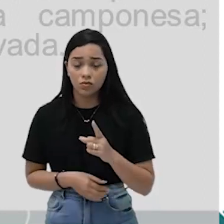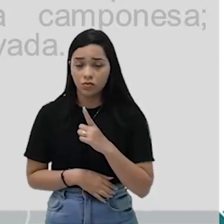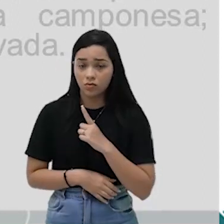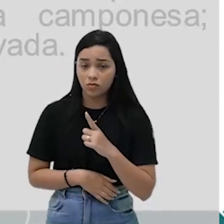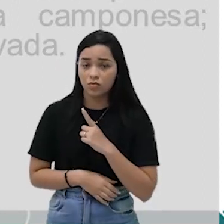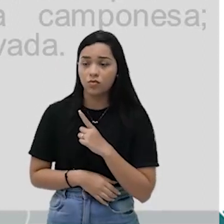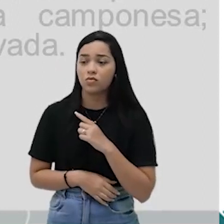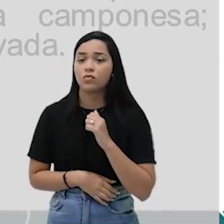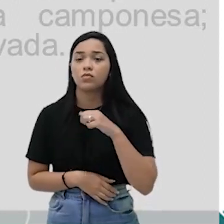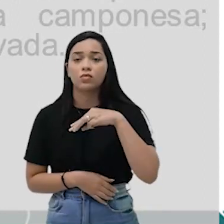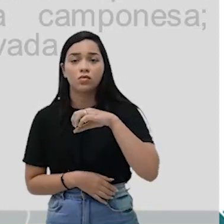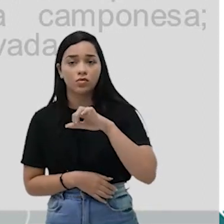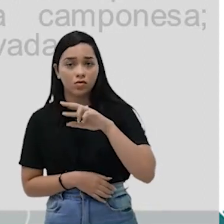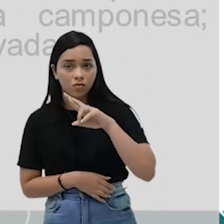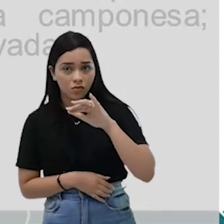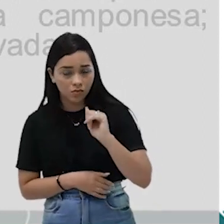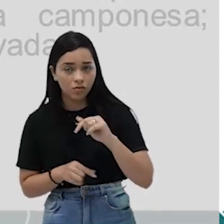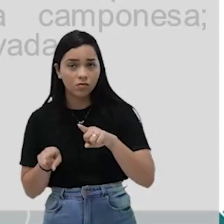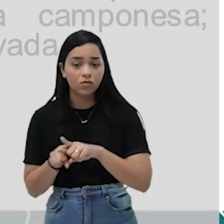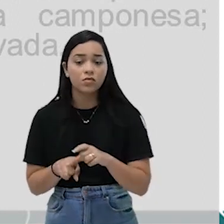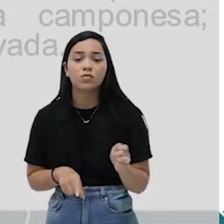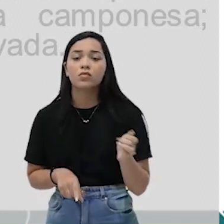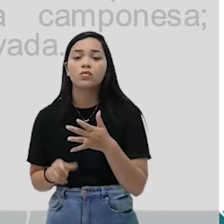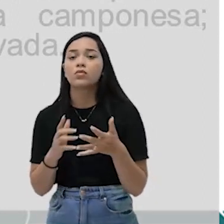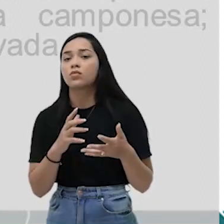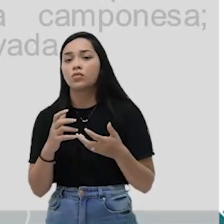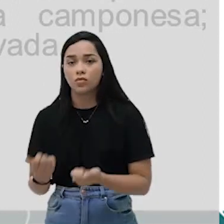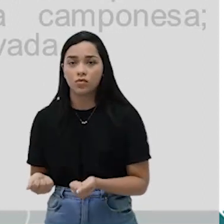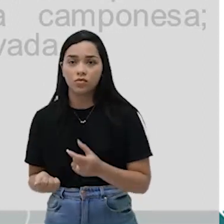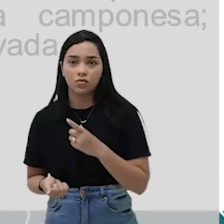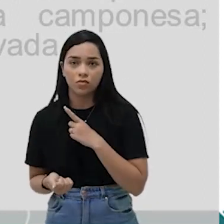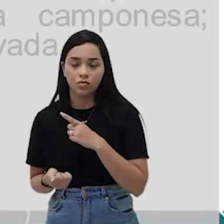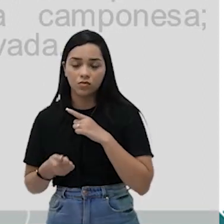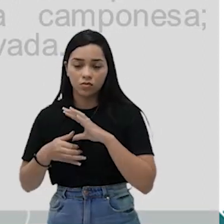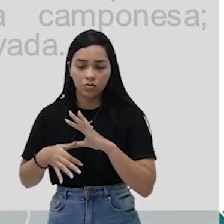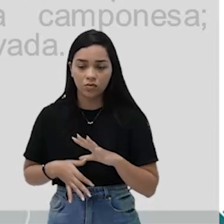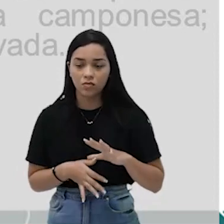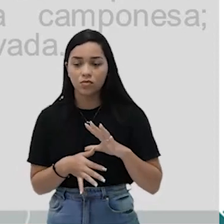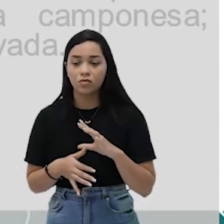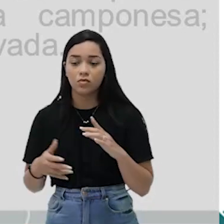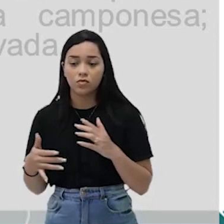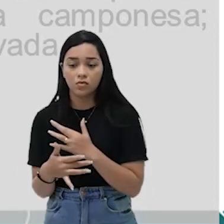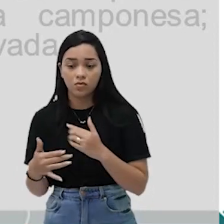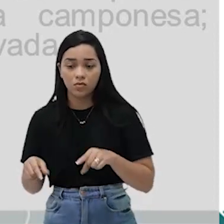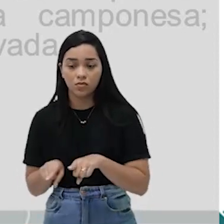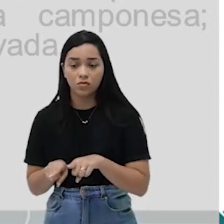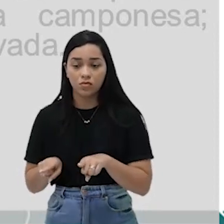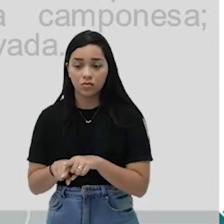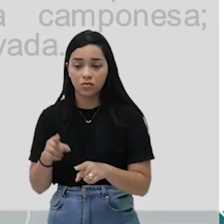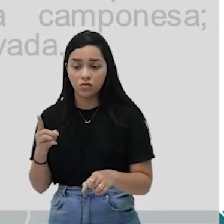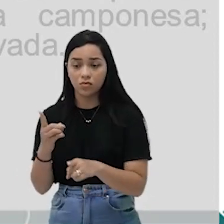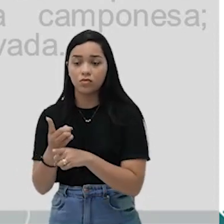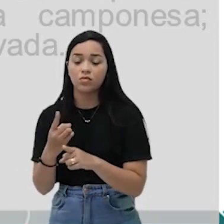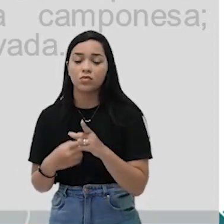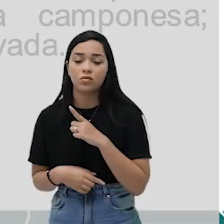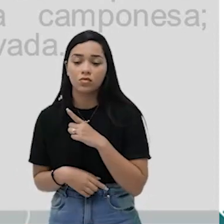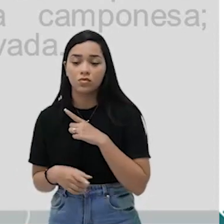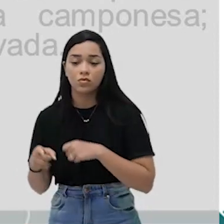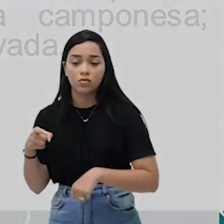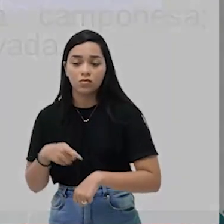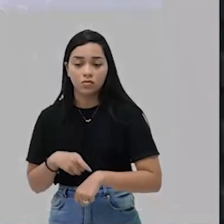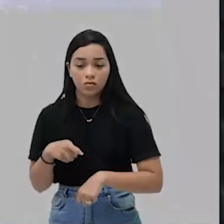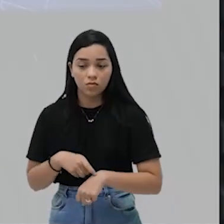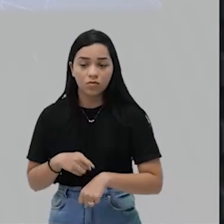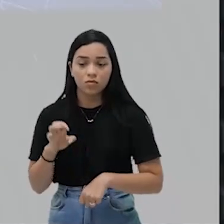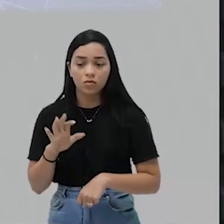essa América, esse novo mundo, essa América das sociedades nativas no encontro, no momento